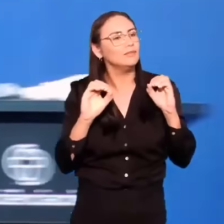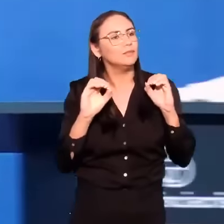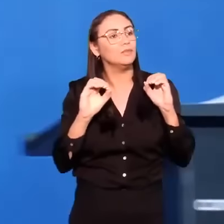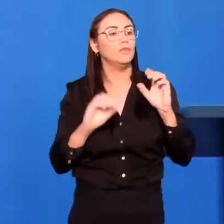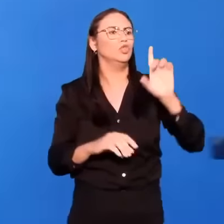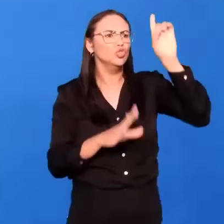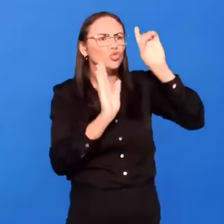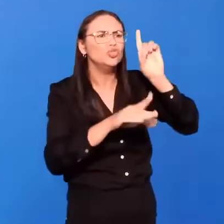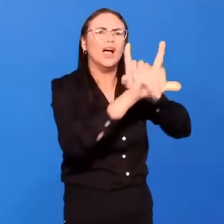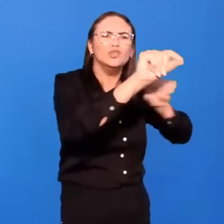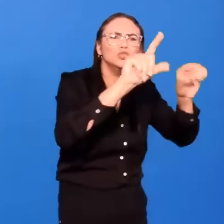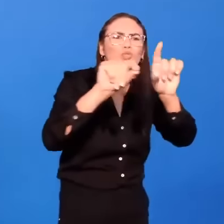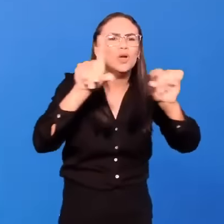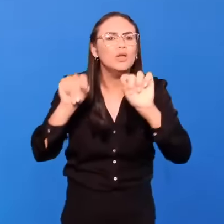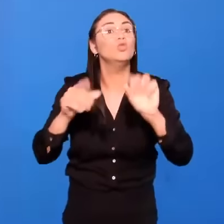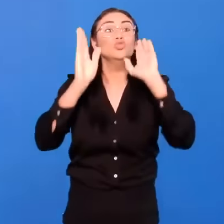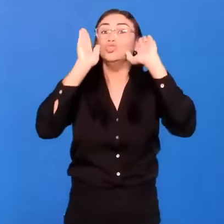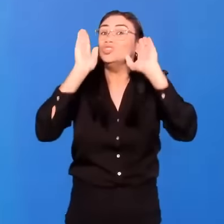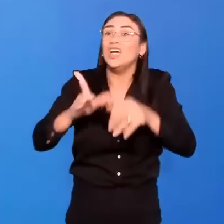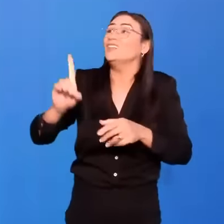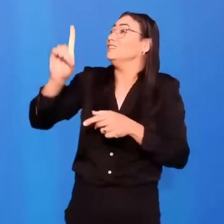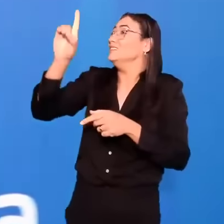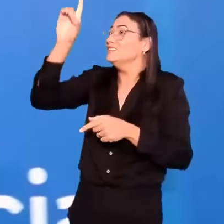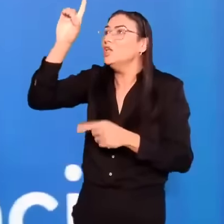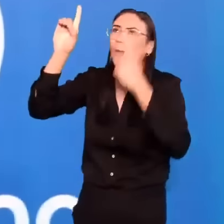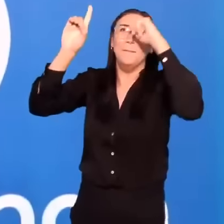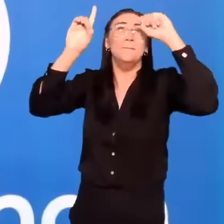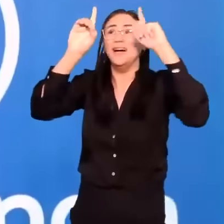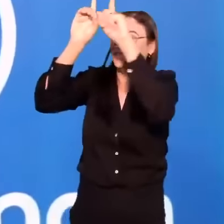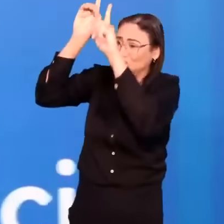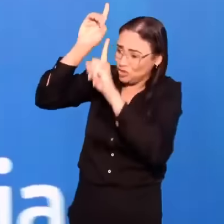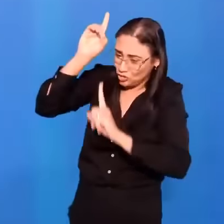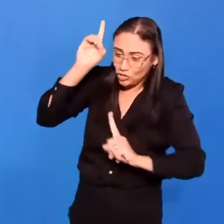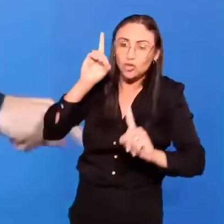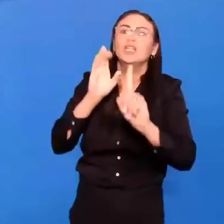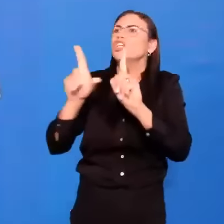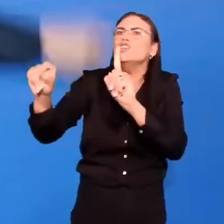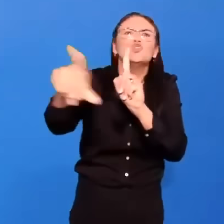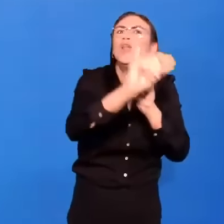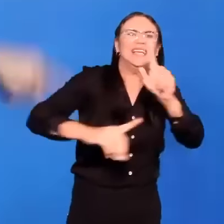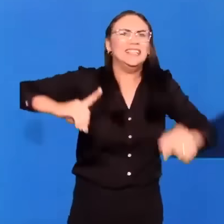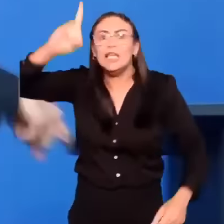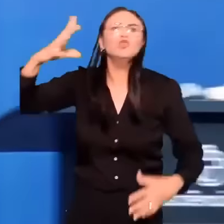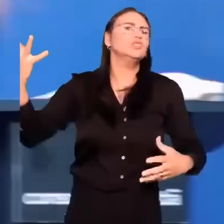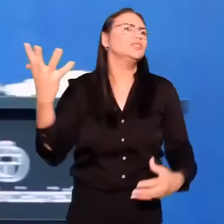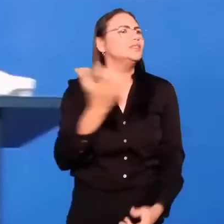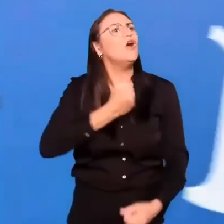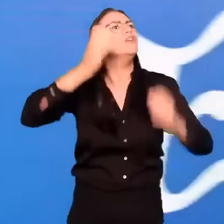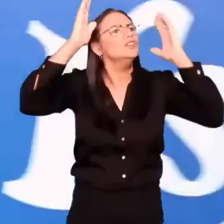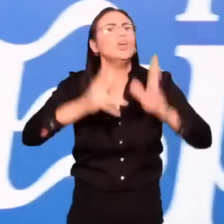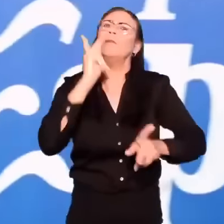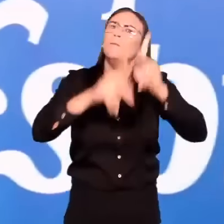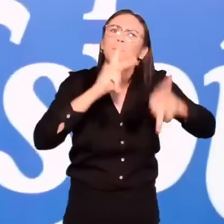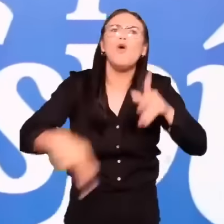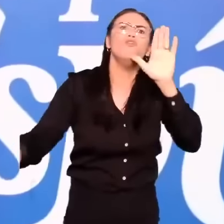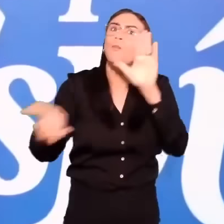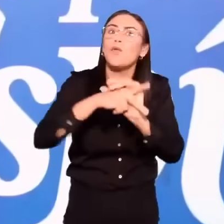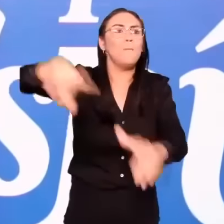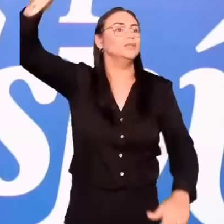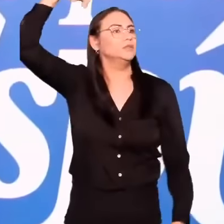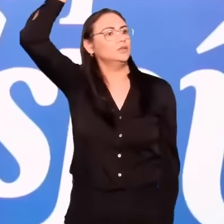elegeu. Deus predestinou. Deus enviou o filho. Deus escolheu. Deus salvou um povo para ser